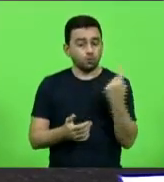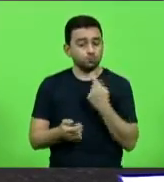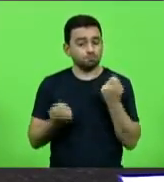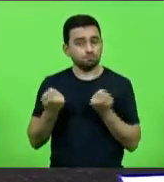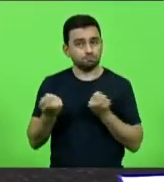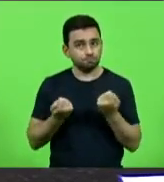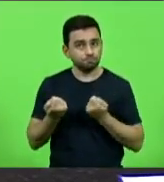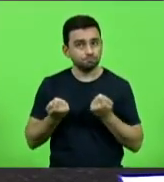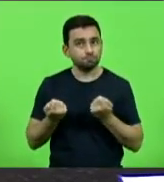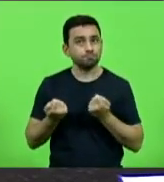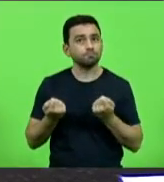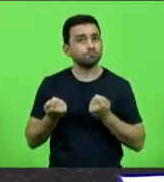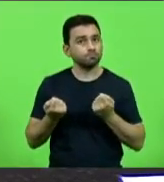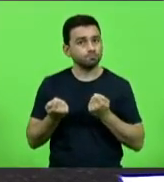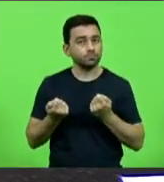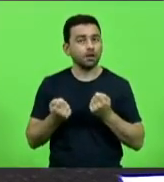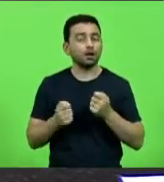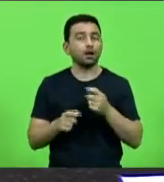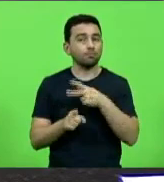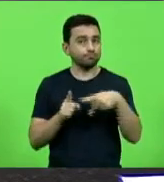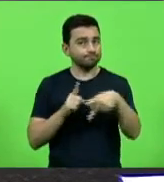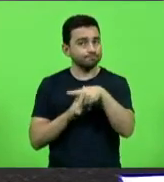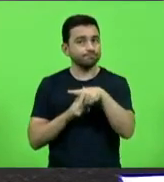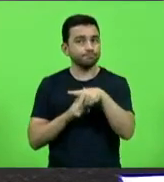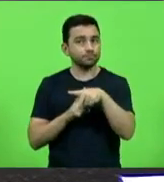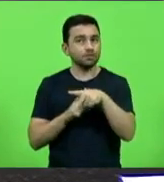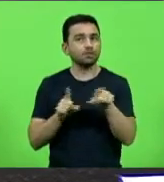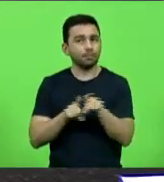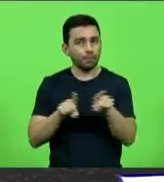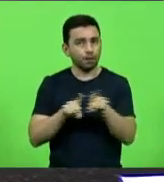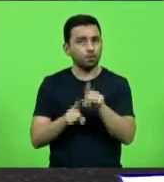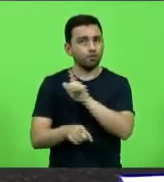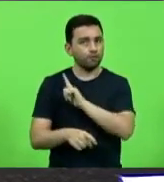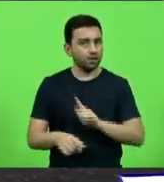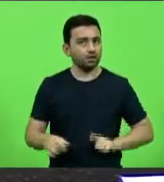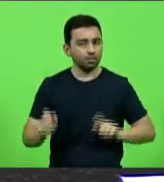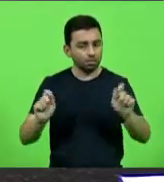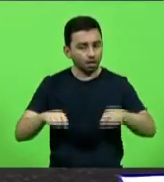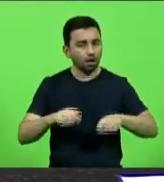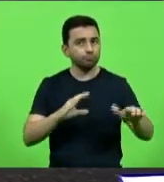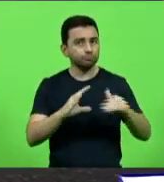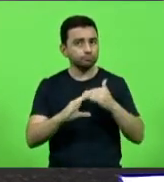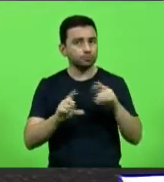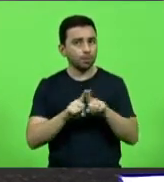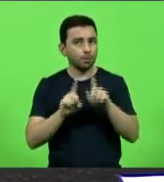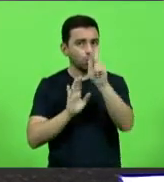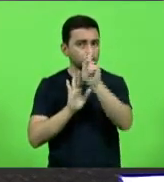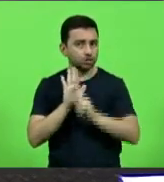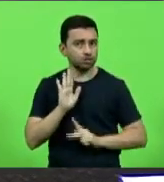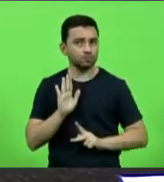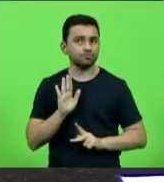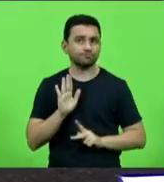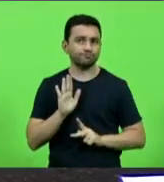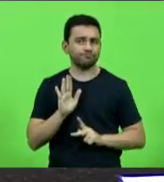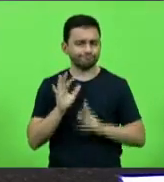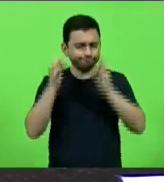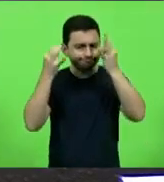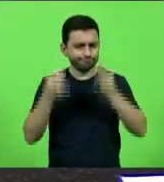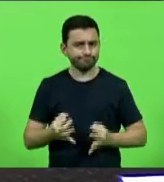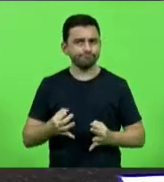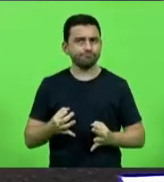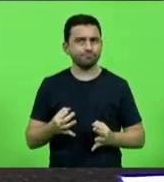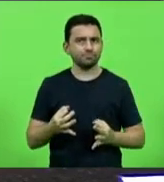nossa previdência. E que também o governo possa encaminhar para cá um projeto adequado, não